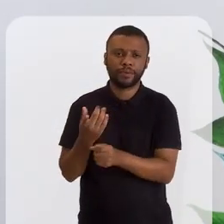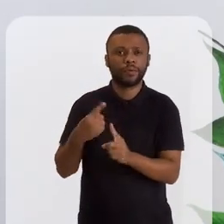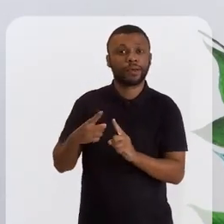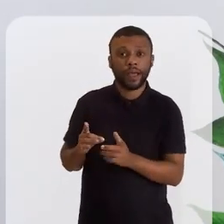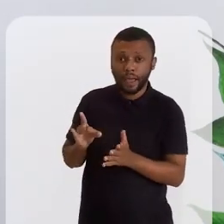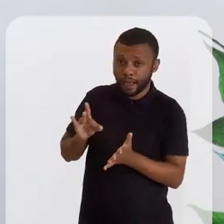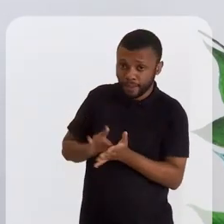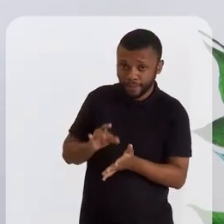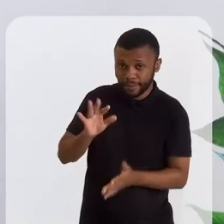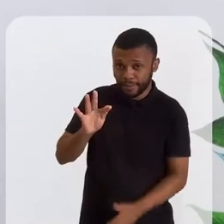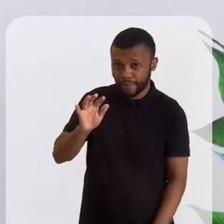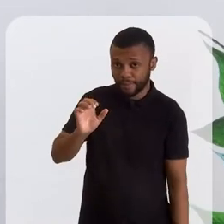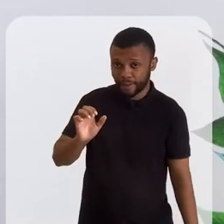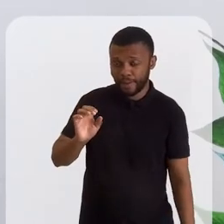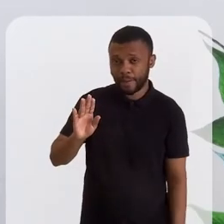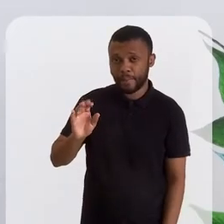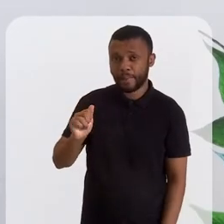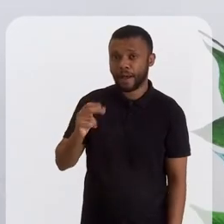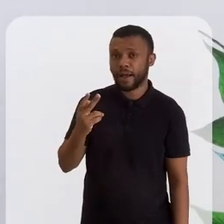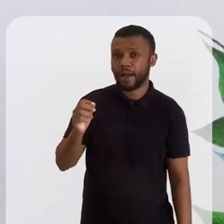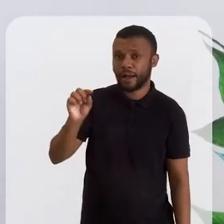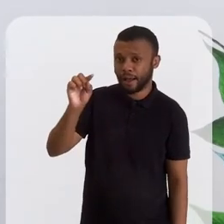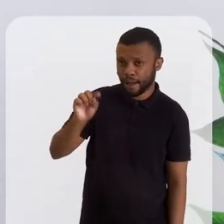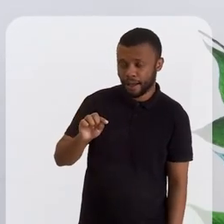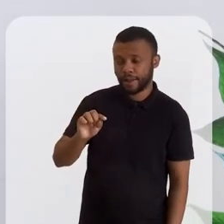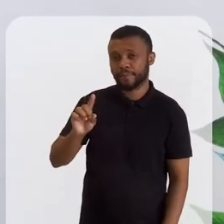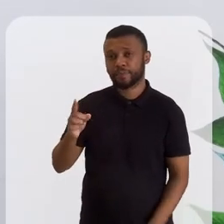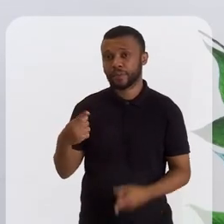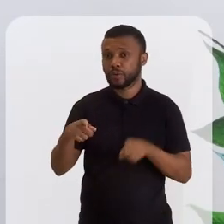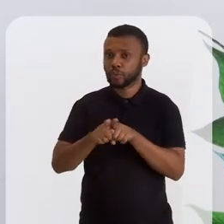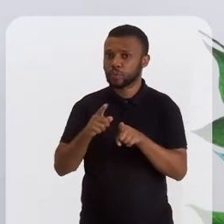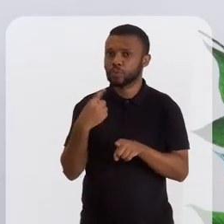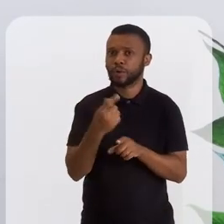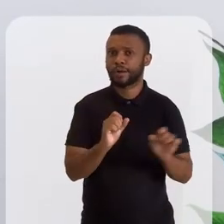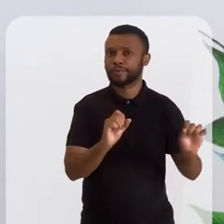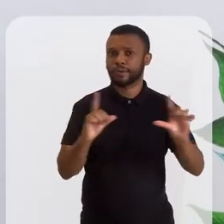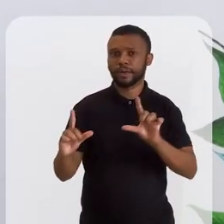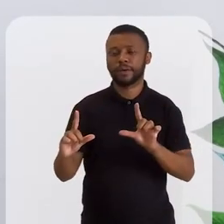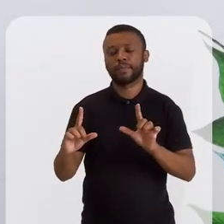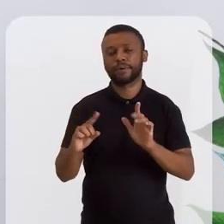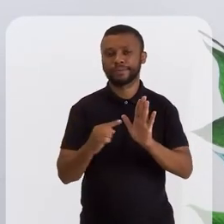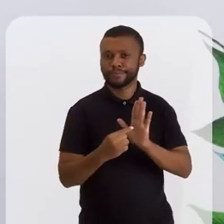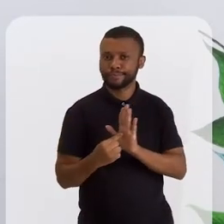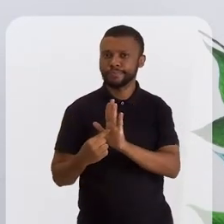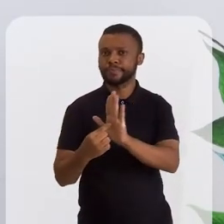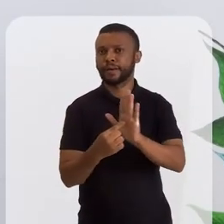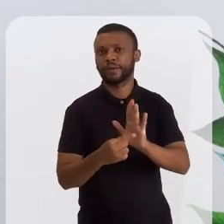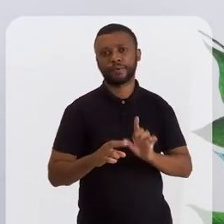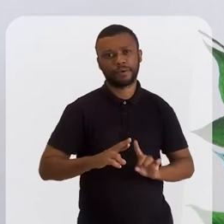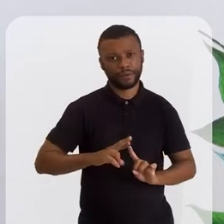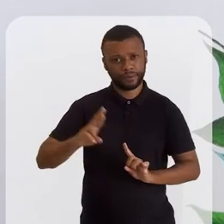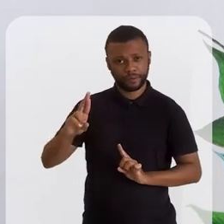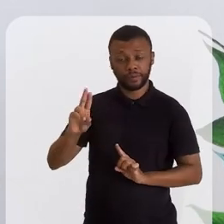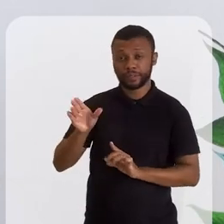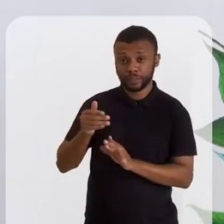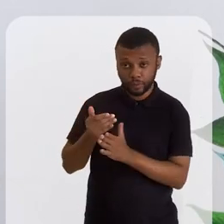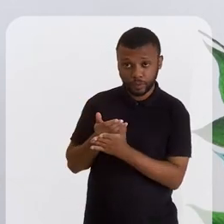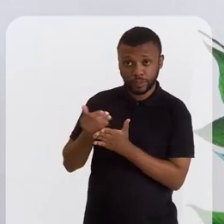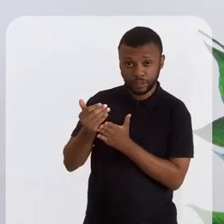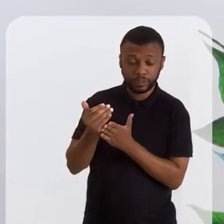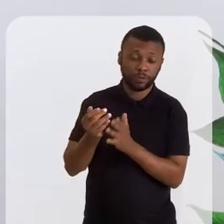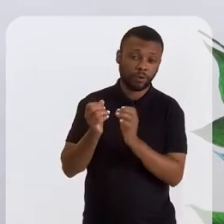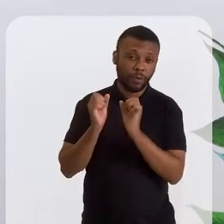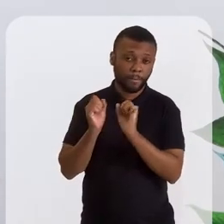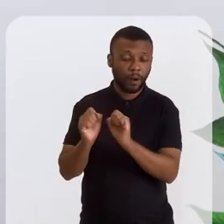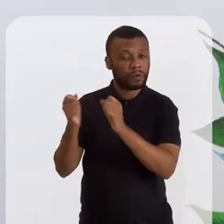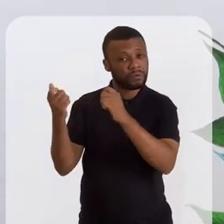e que os ensinamentos e as escrituras que ele deixou são, eu acho